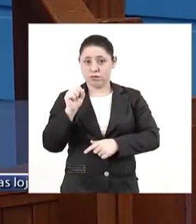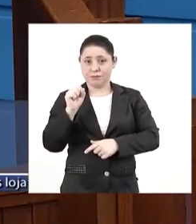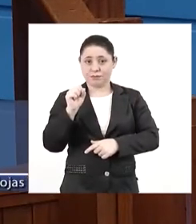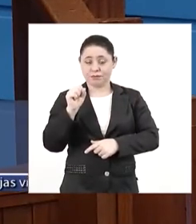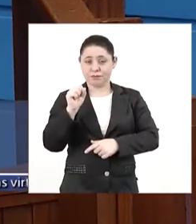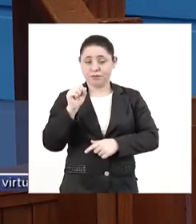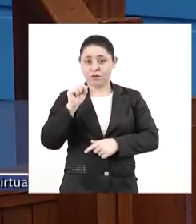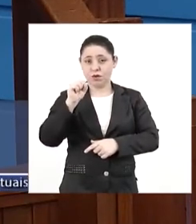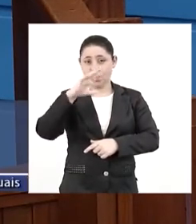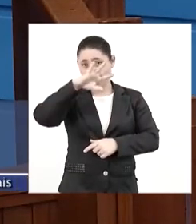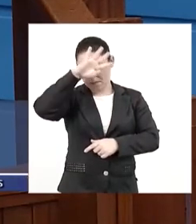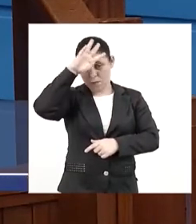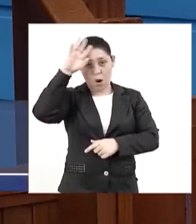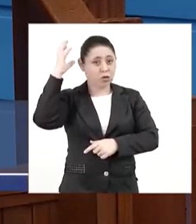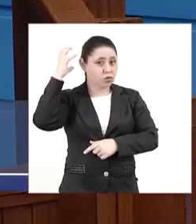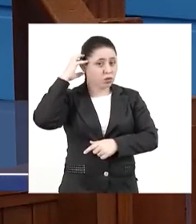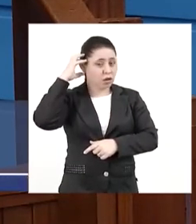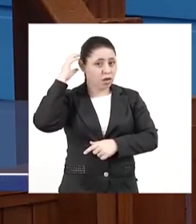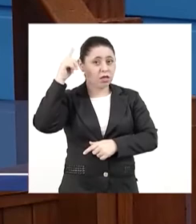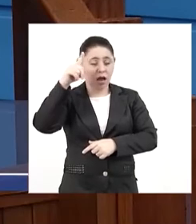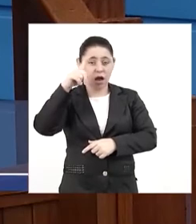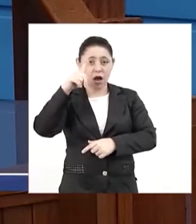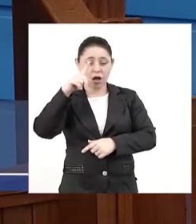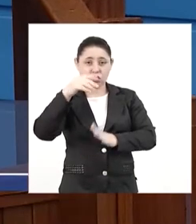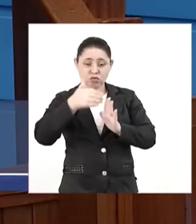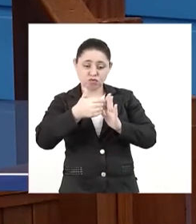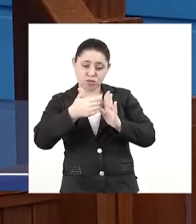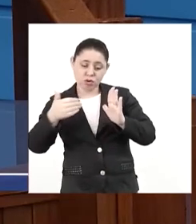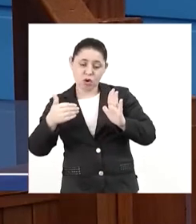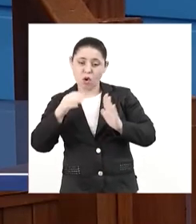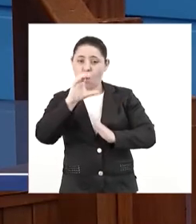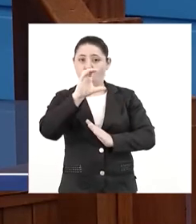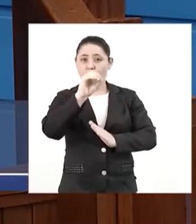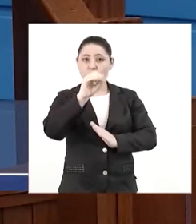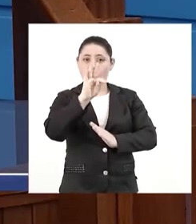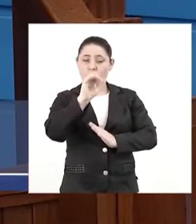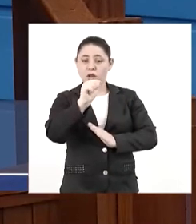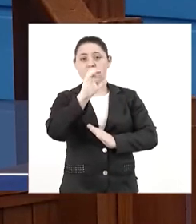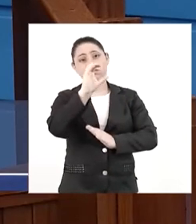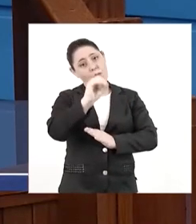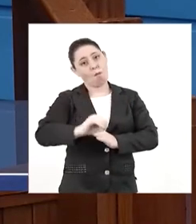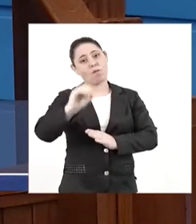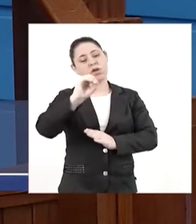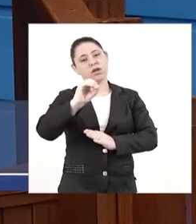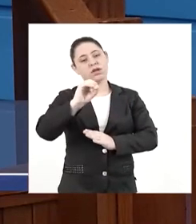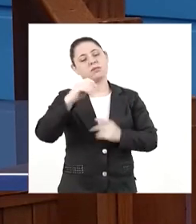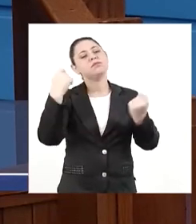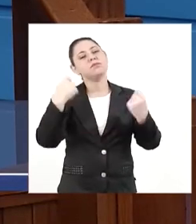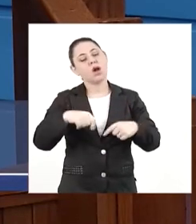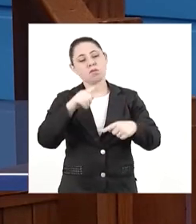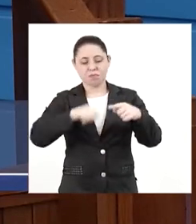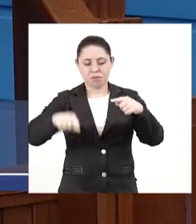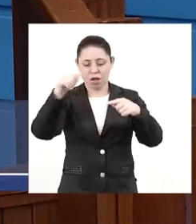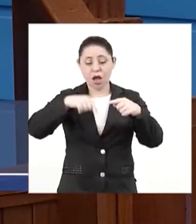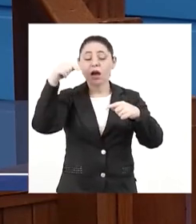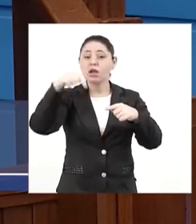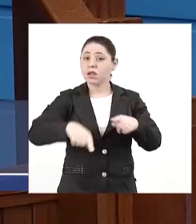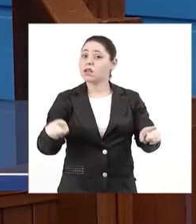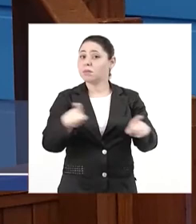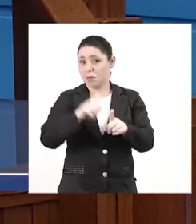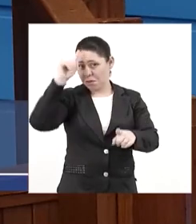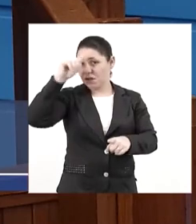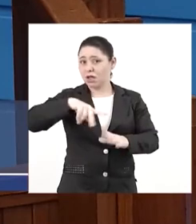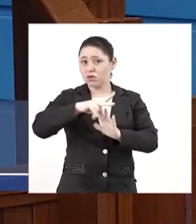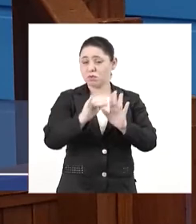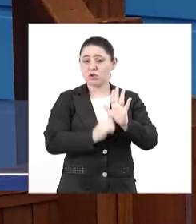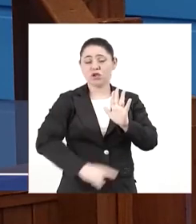Grosso do Norte, suspendeu o deputado Pedro Teixeira para a Cota Zero, seria bom que ele também suspendesse aqui, mandasse o